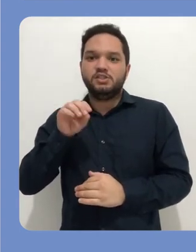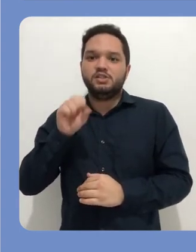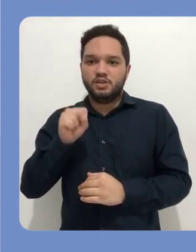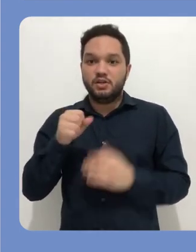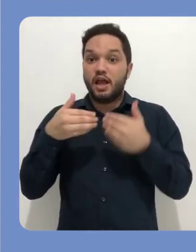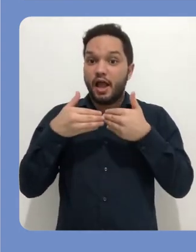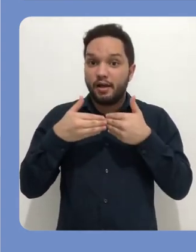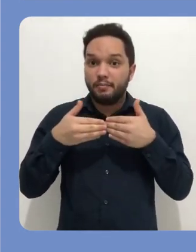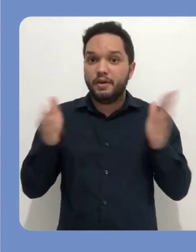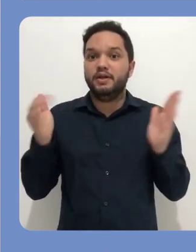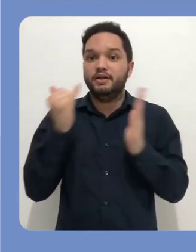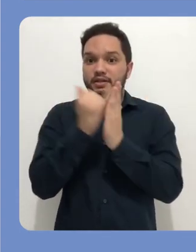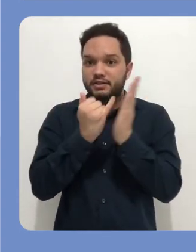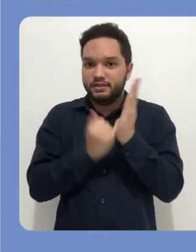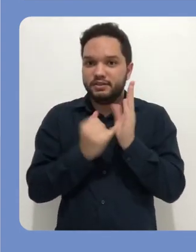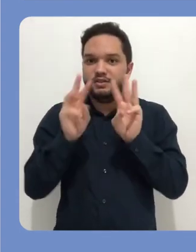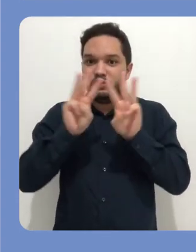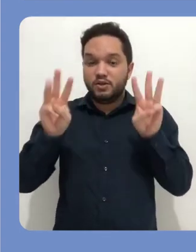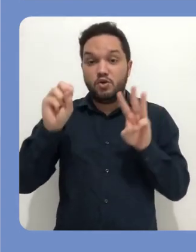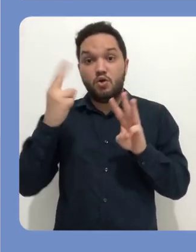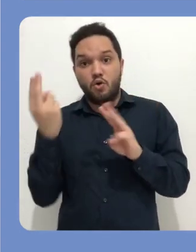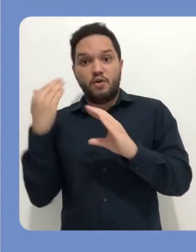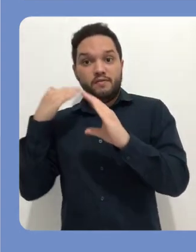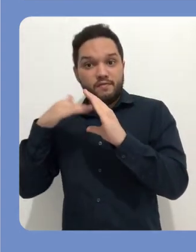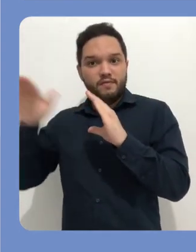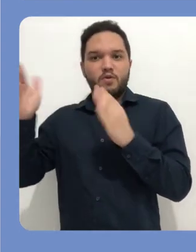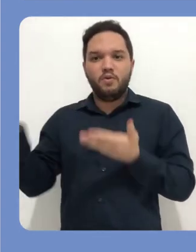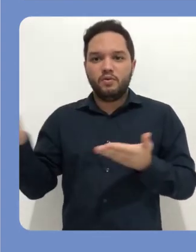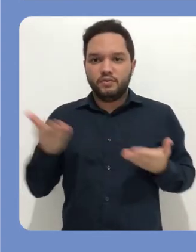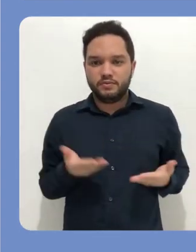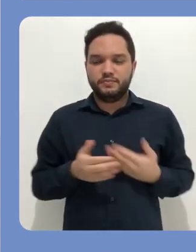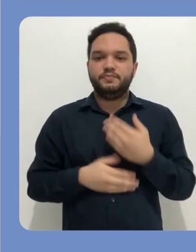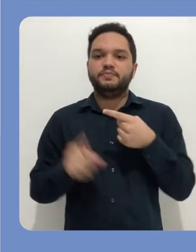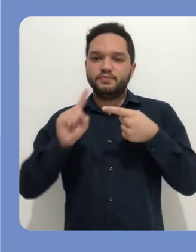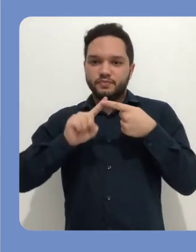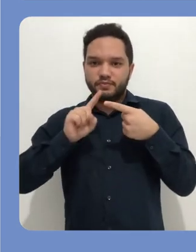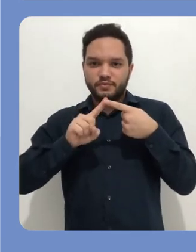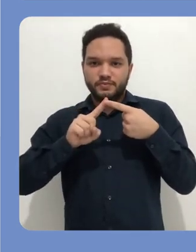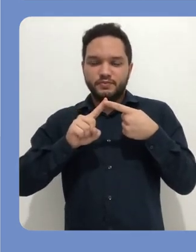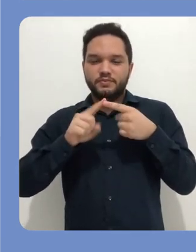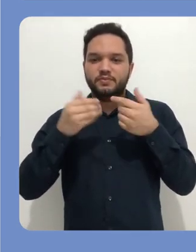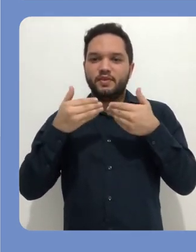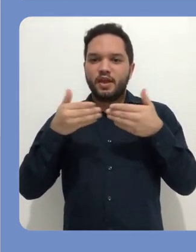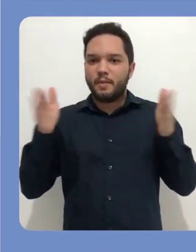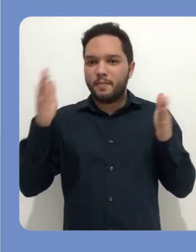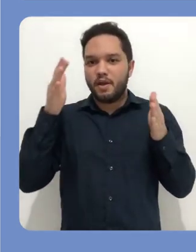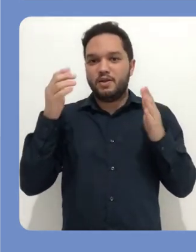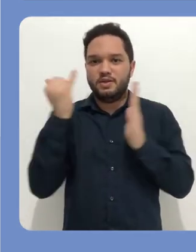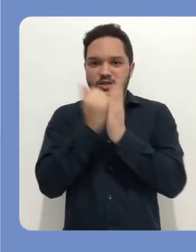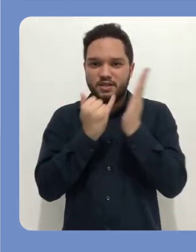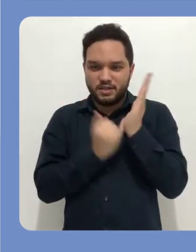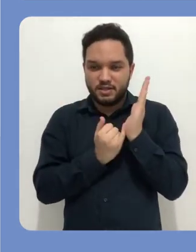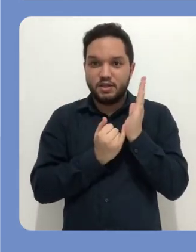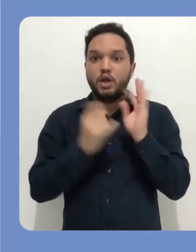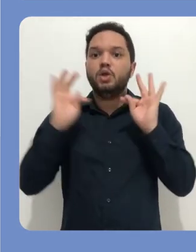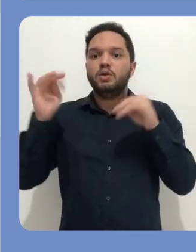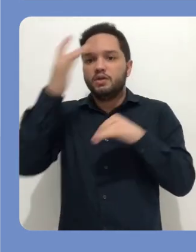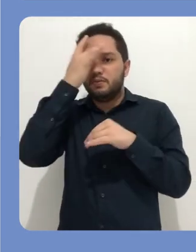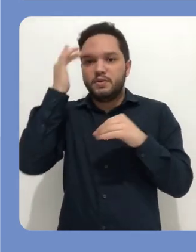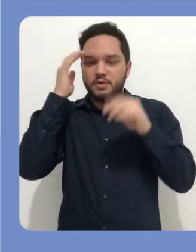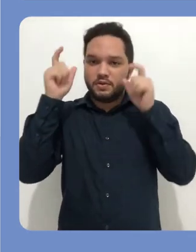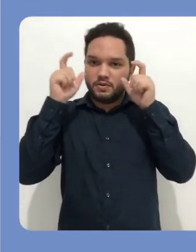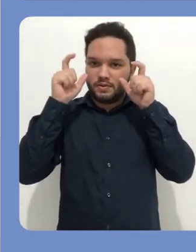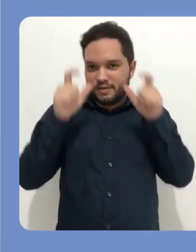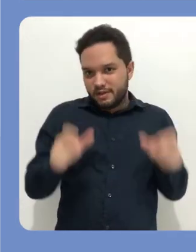método de inscrição de candidatos, também há duas opções. Aberto para inscrições online ou envios de convite. No método